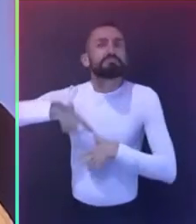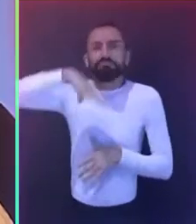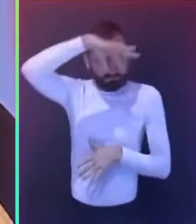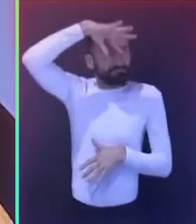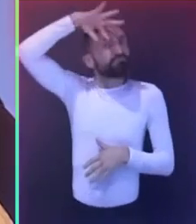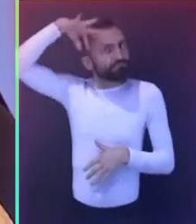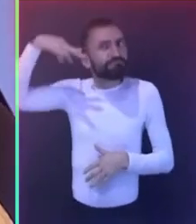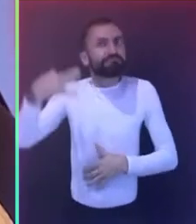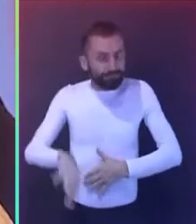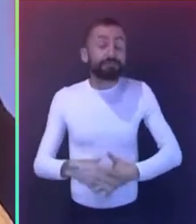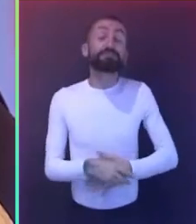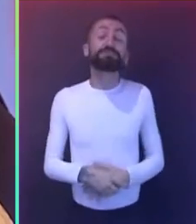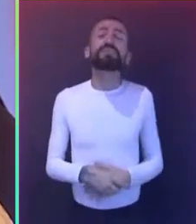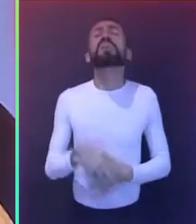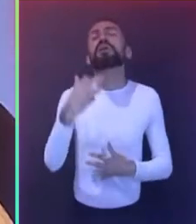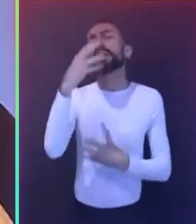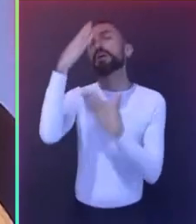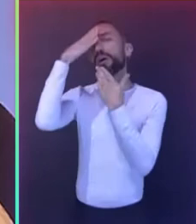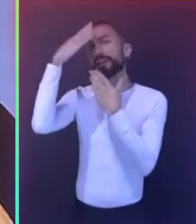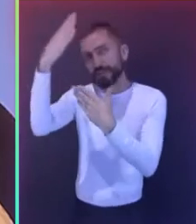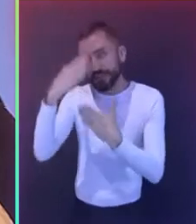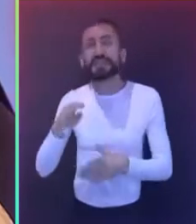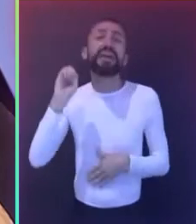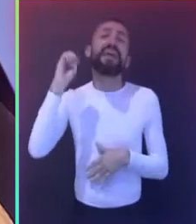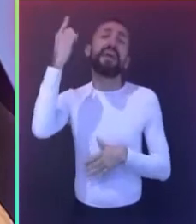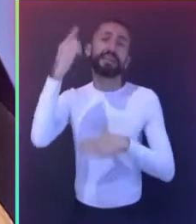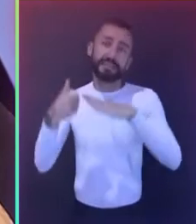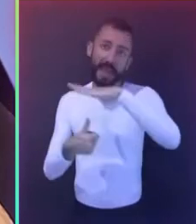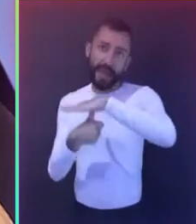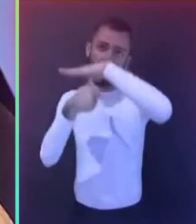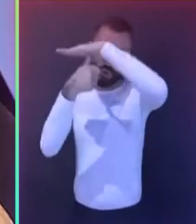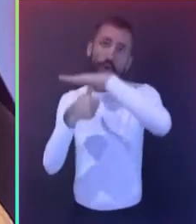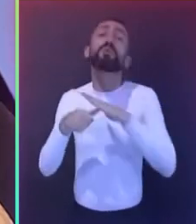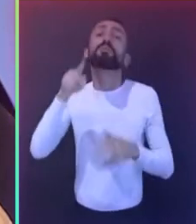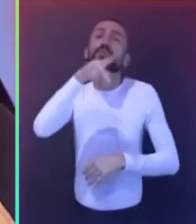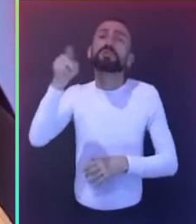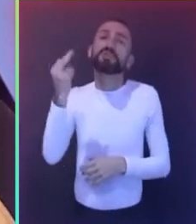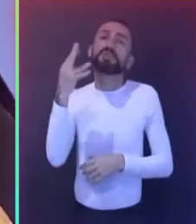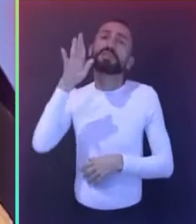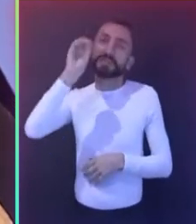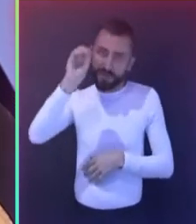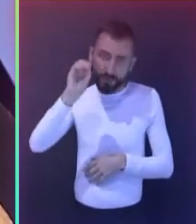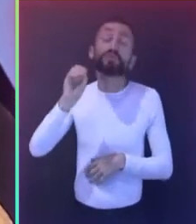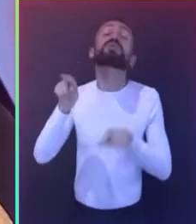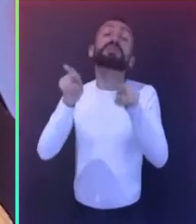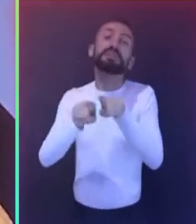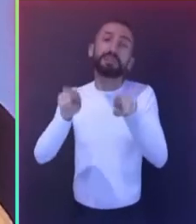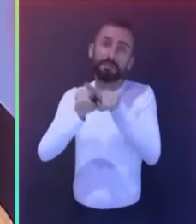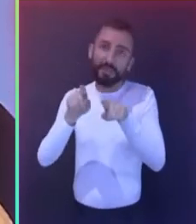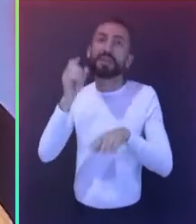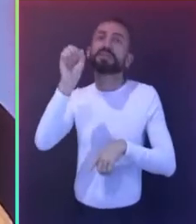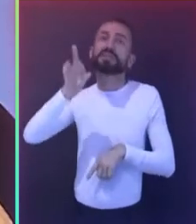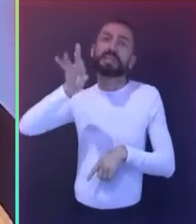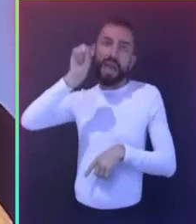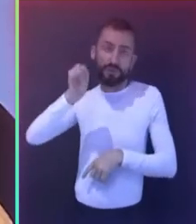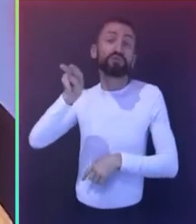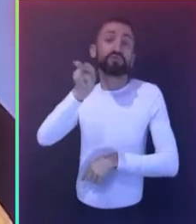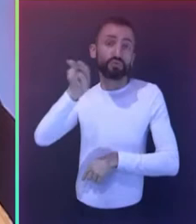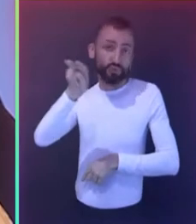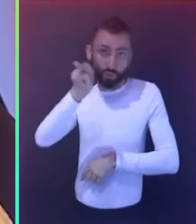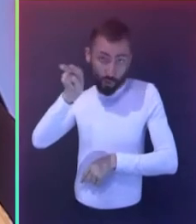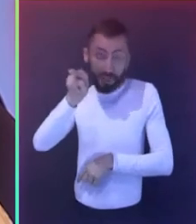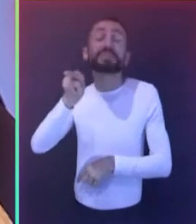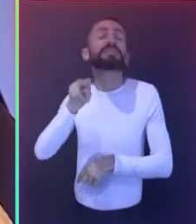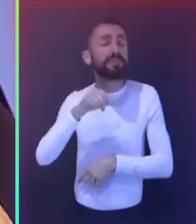ao trabalho do magnífico ex-reitor agora, professor Sandro Valentini e professor Sérgio Nobre, em nome